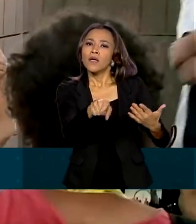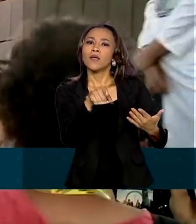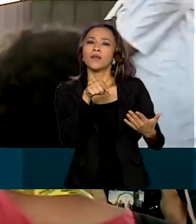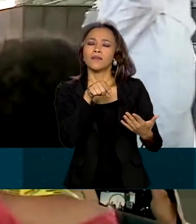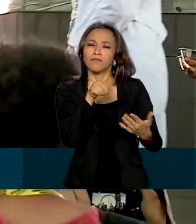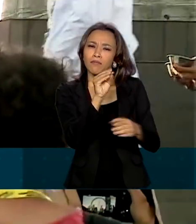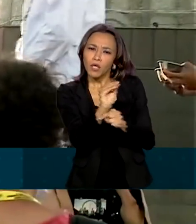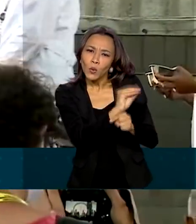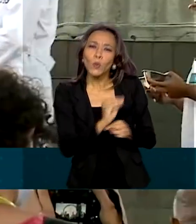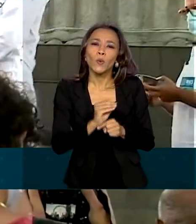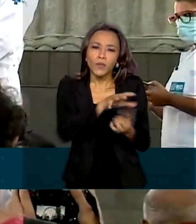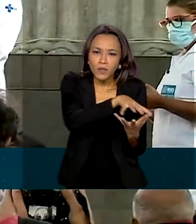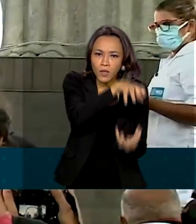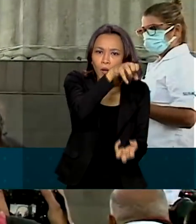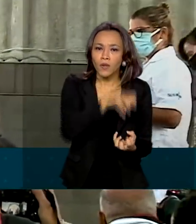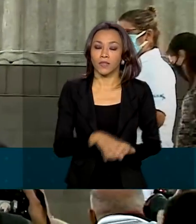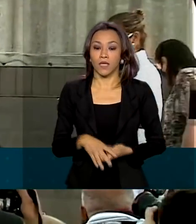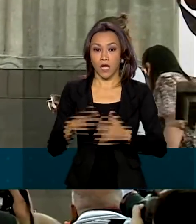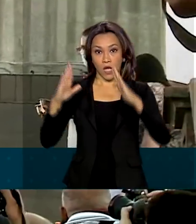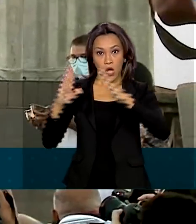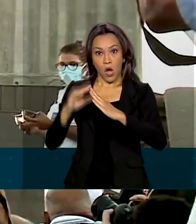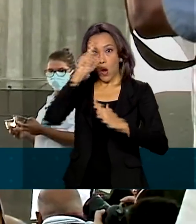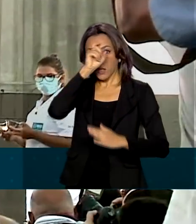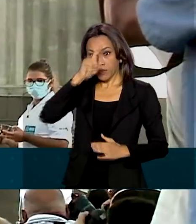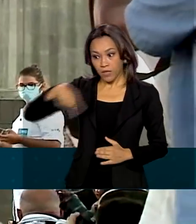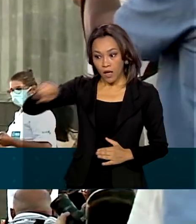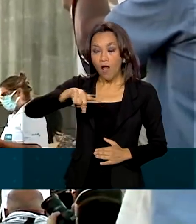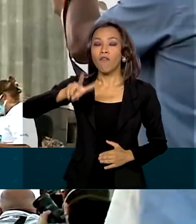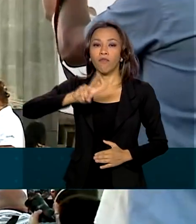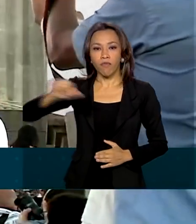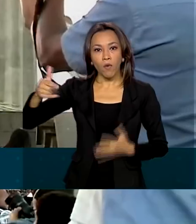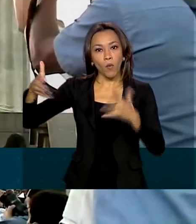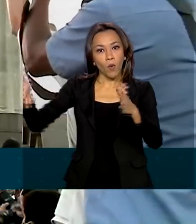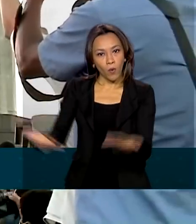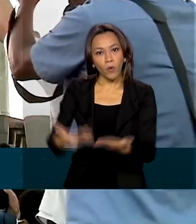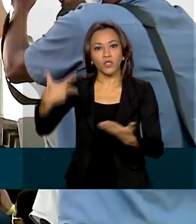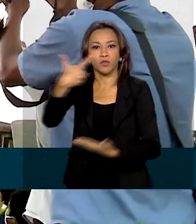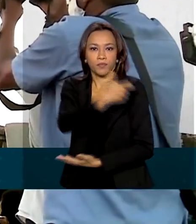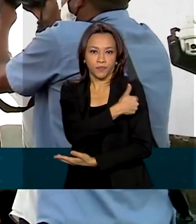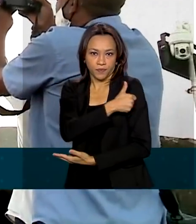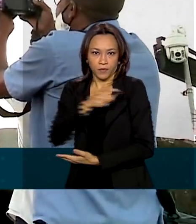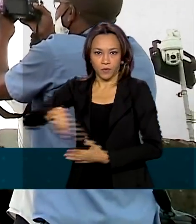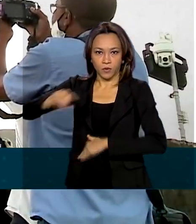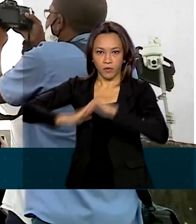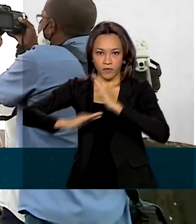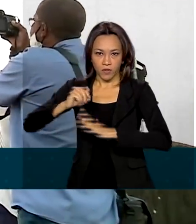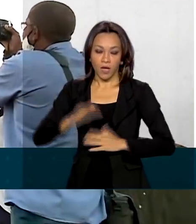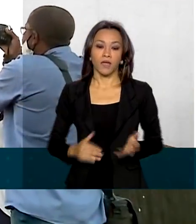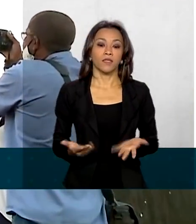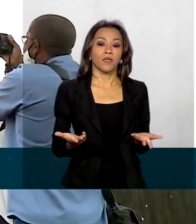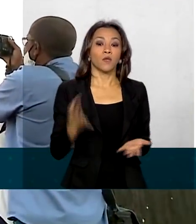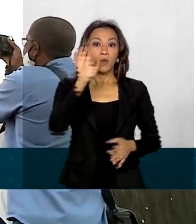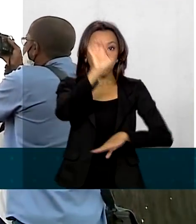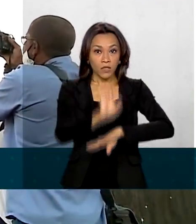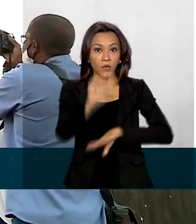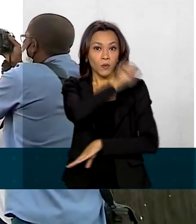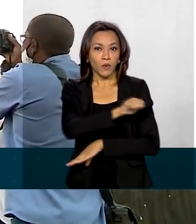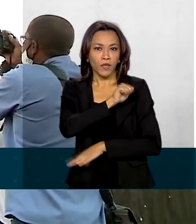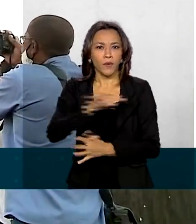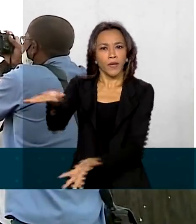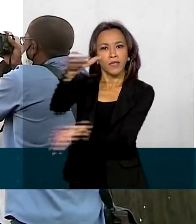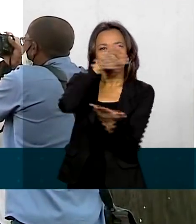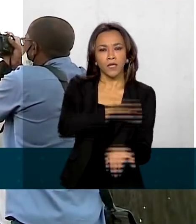do Hospital Municipal Ronaldo Gazola vão receber a vacina hoje. O Estado do Rio recebeu do Ministério da Saúde